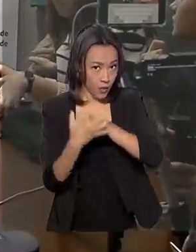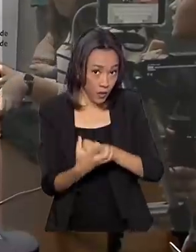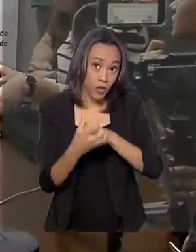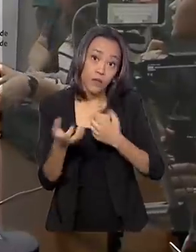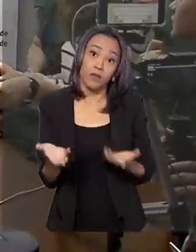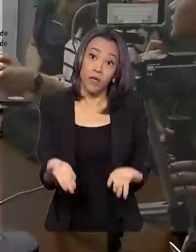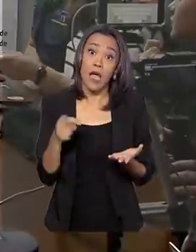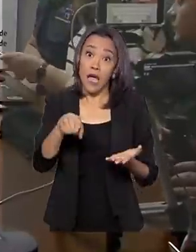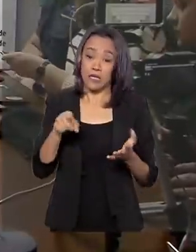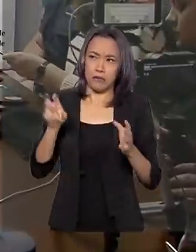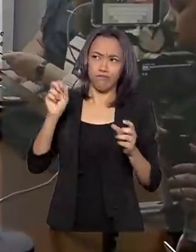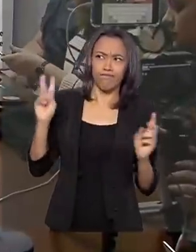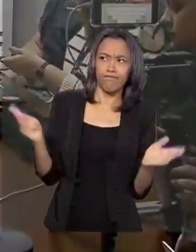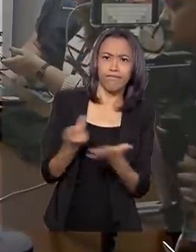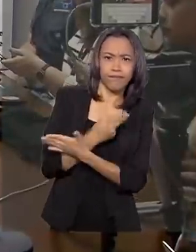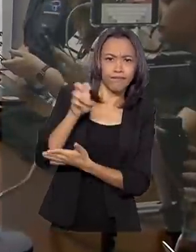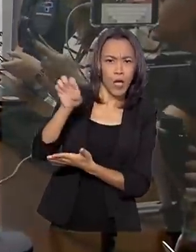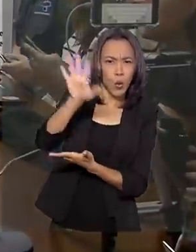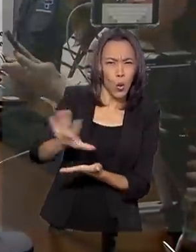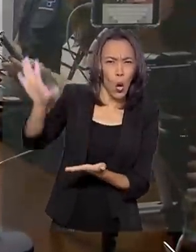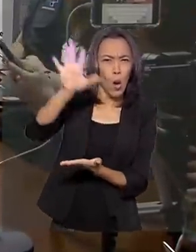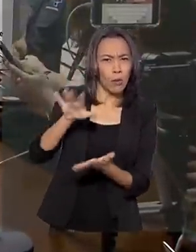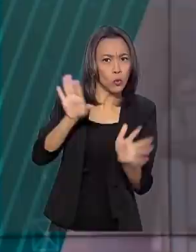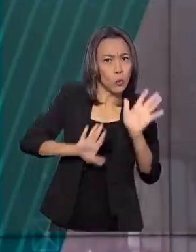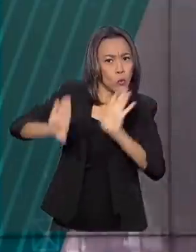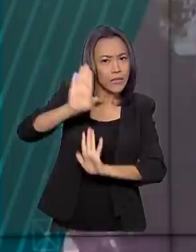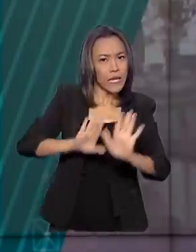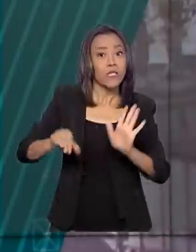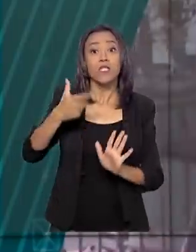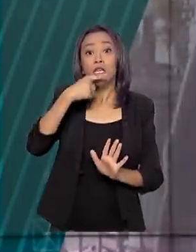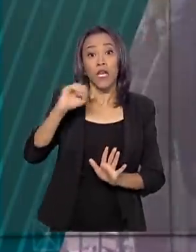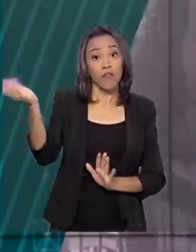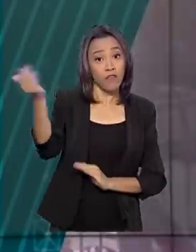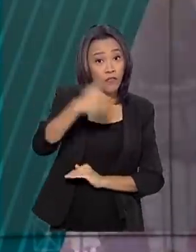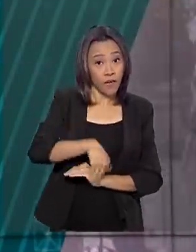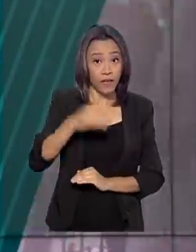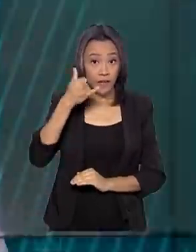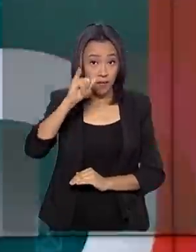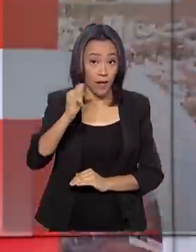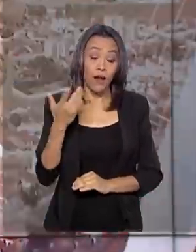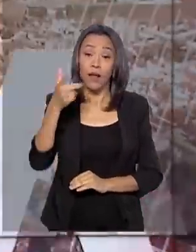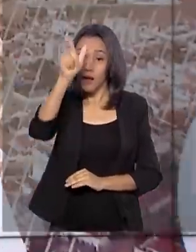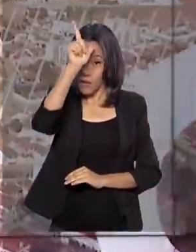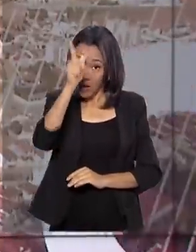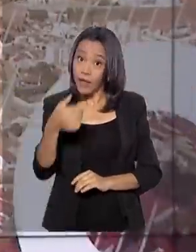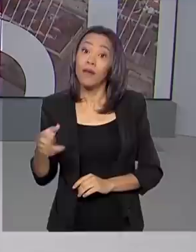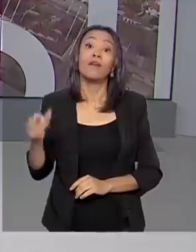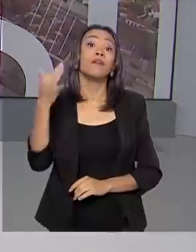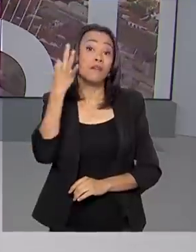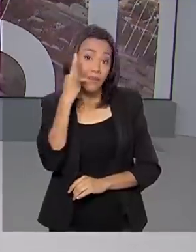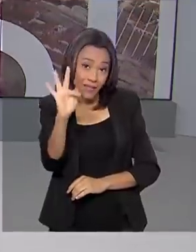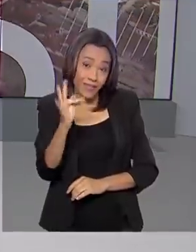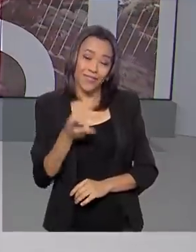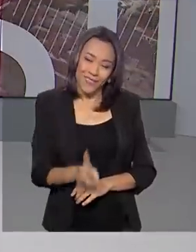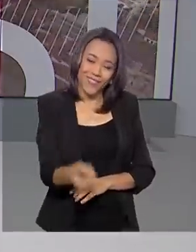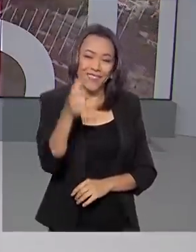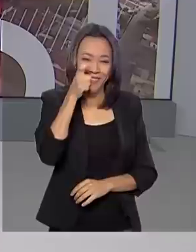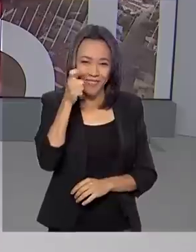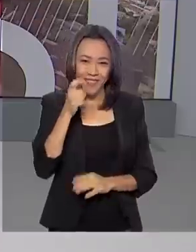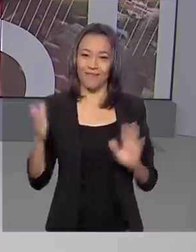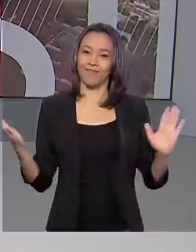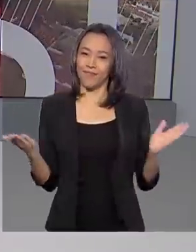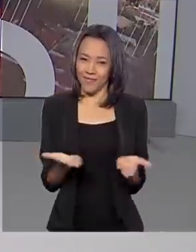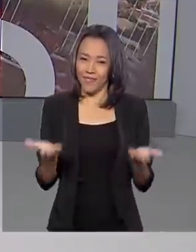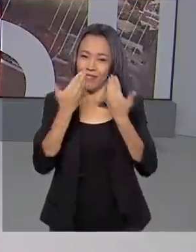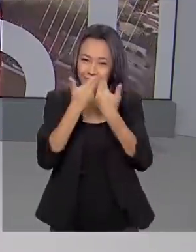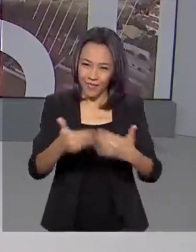confirmação da doença na Europa intensifica o cuidado com viajantes vindos da Itália, Alemanha e França. Fique com a gente. O